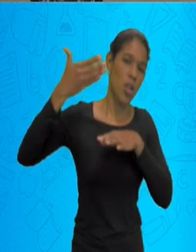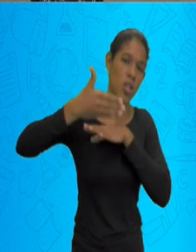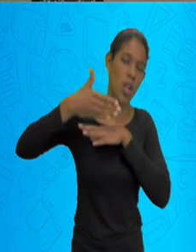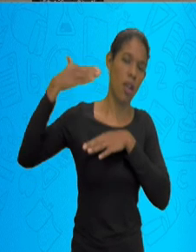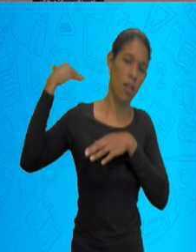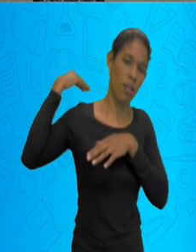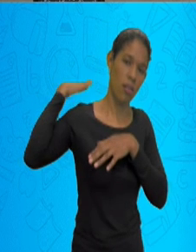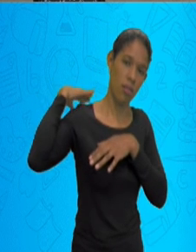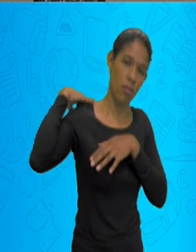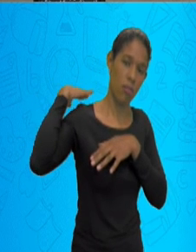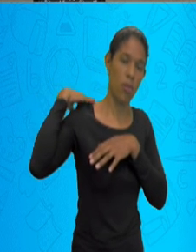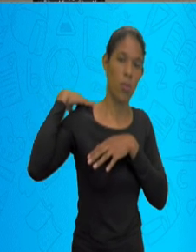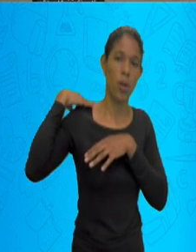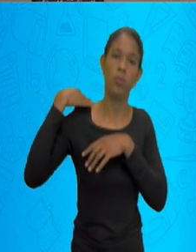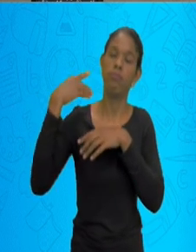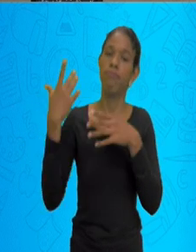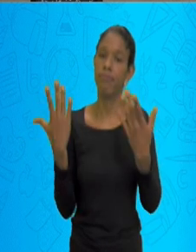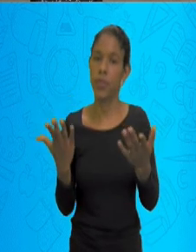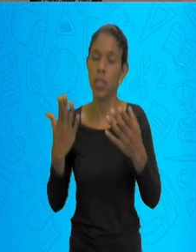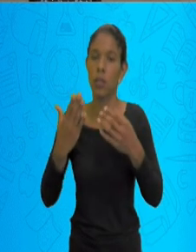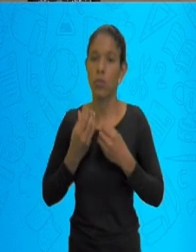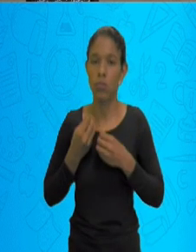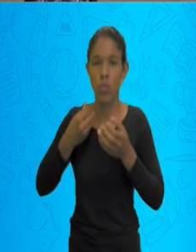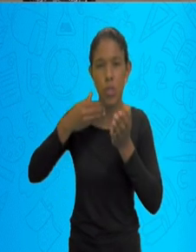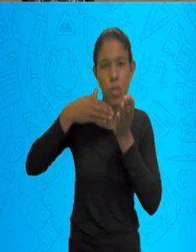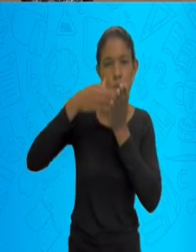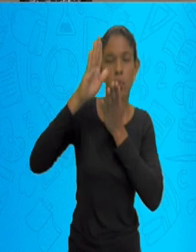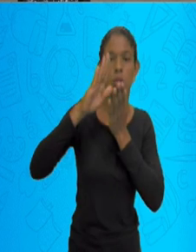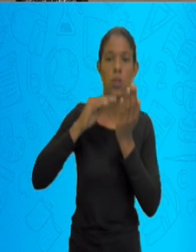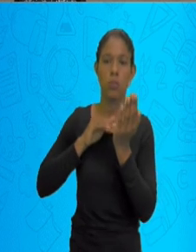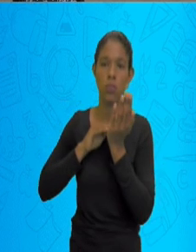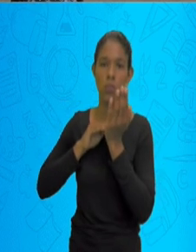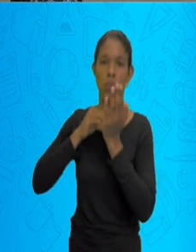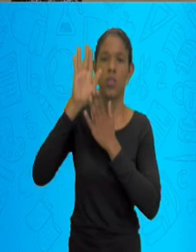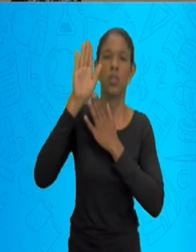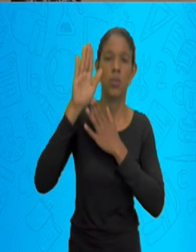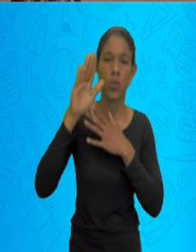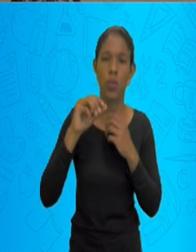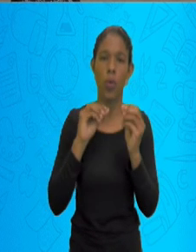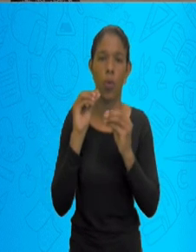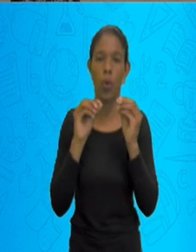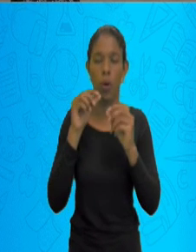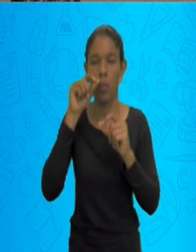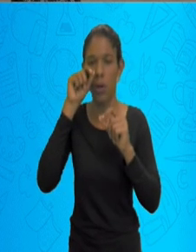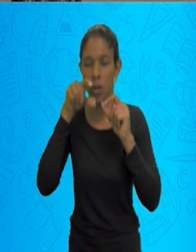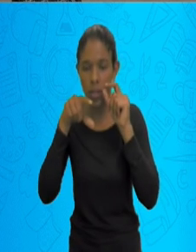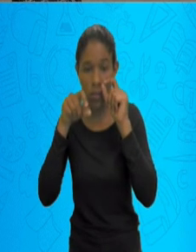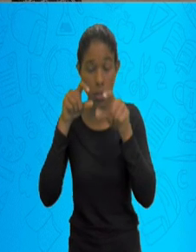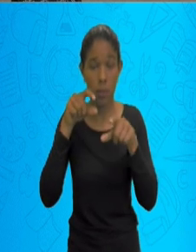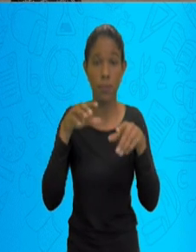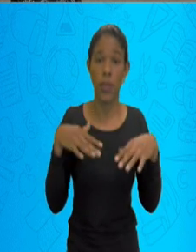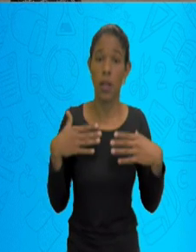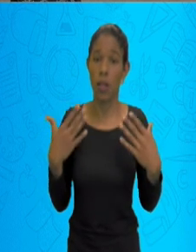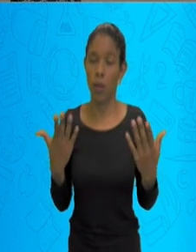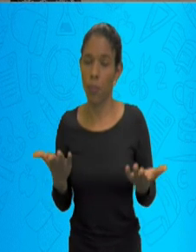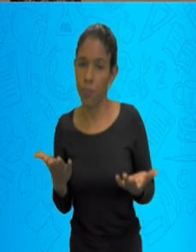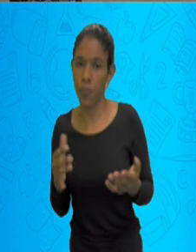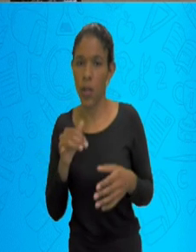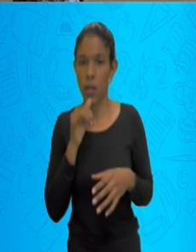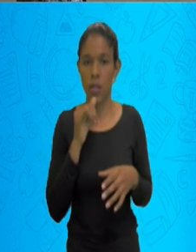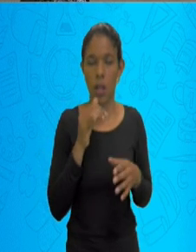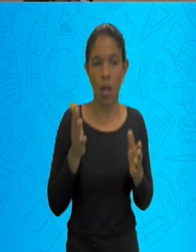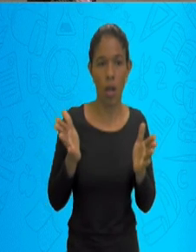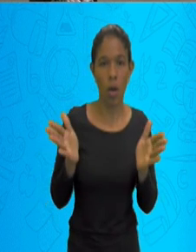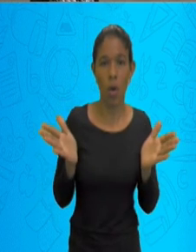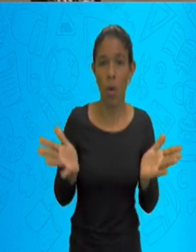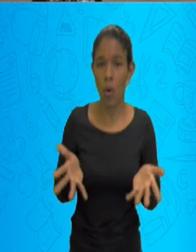e a expulsão através do espirro. Então, muitas vezes, a gente fica hoje, ainda mais nos dias que a gente está vivendo, quando alguém